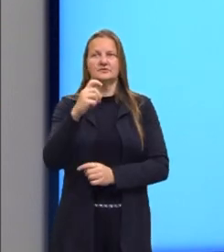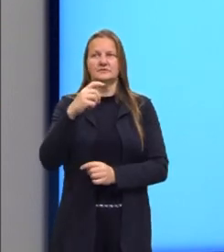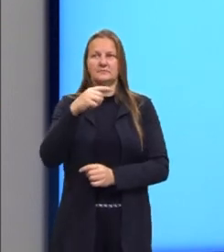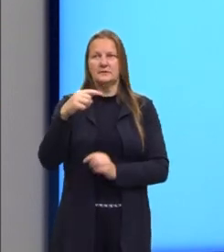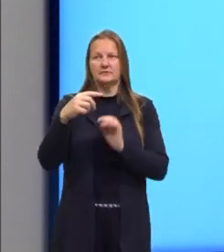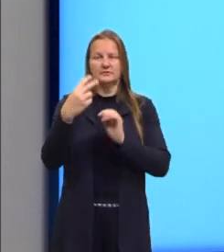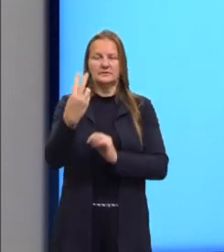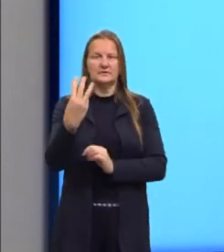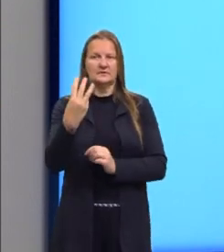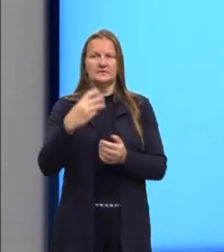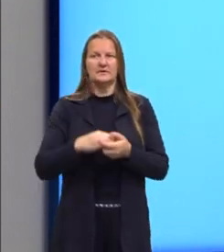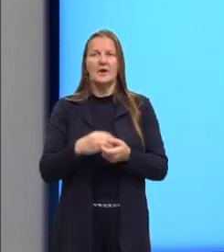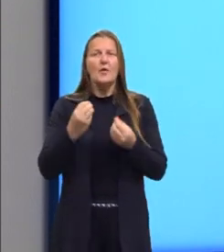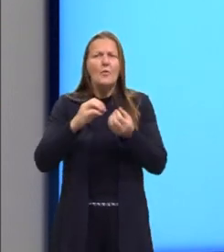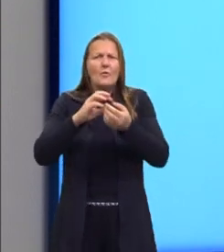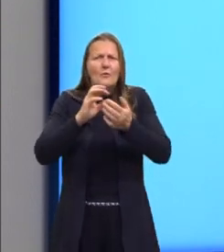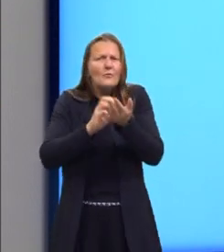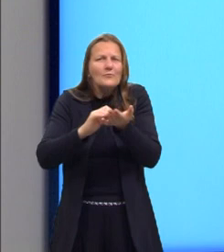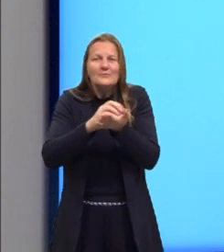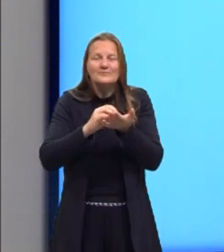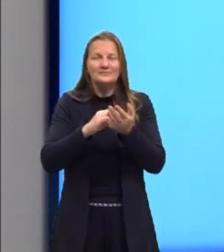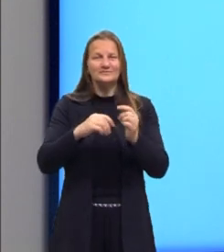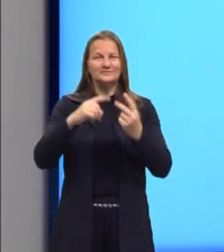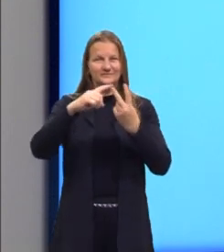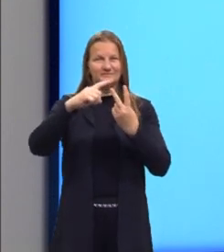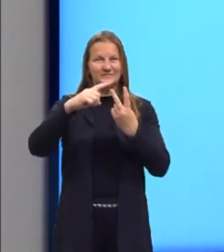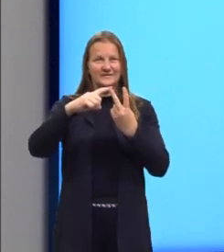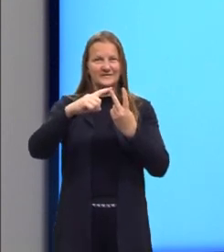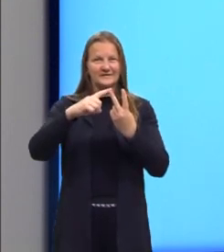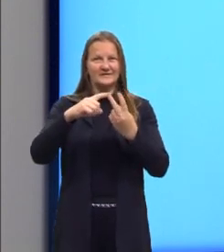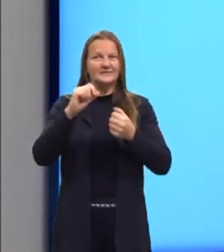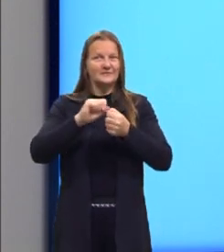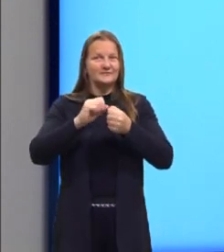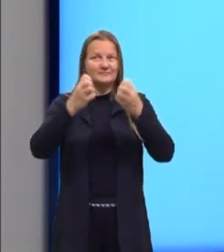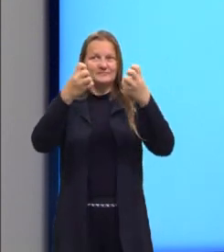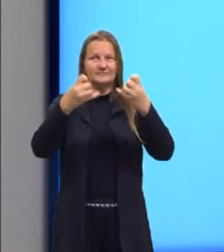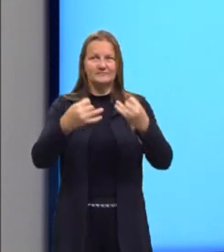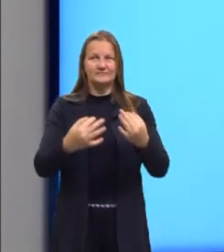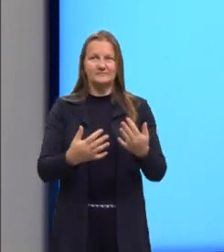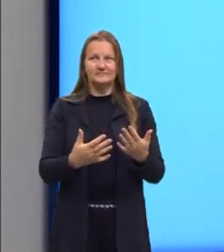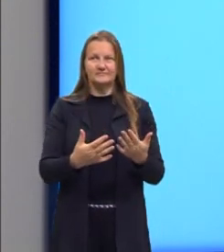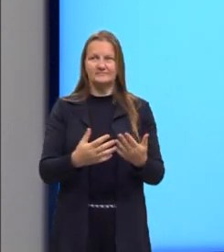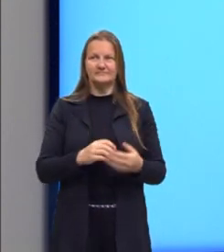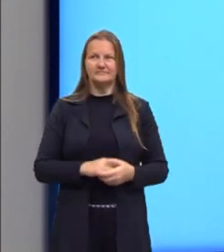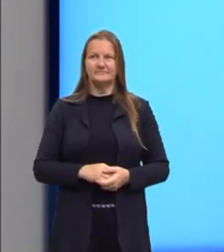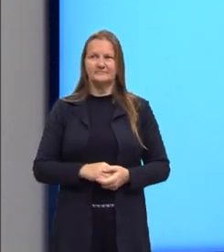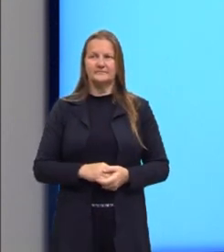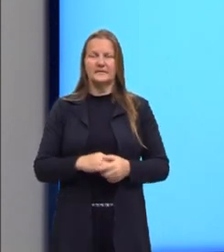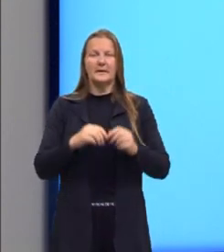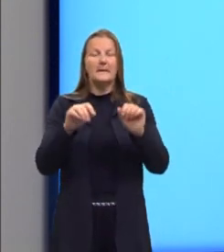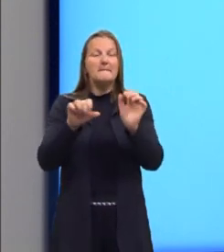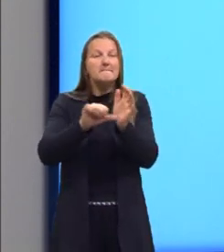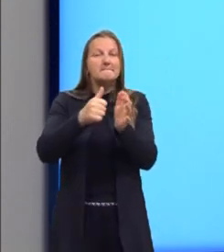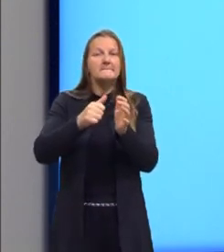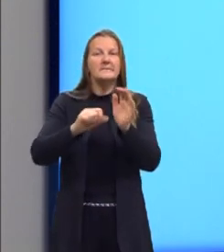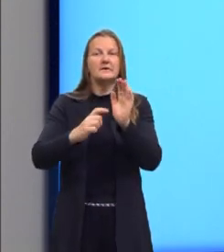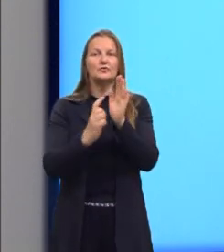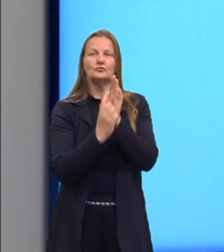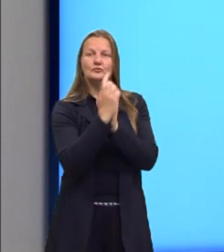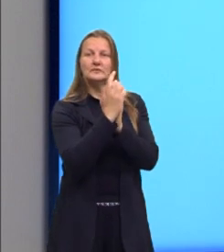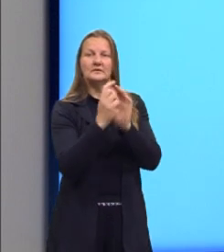calcular as raízes dessa função aqui. Então, para isso, nós pegamos a nossa lei de formação e